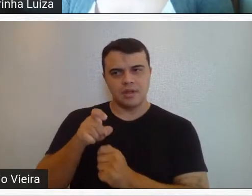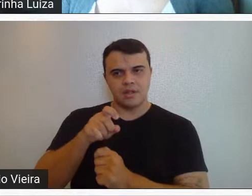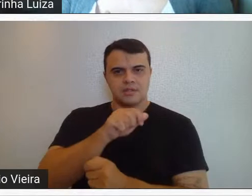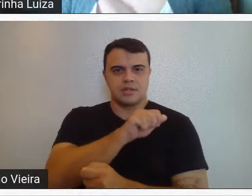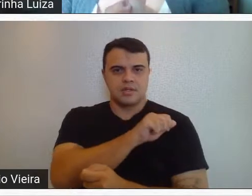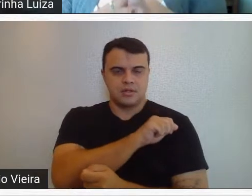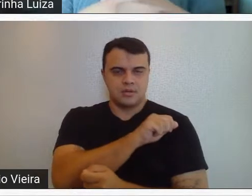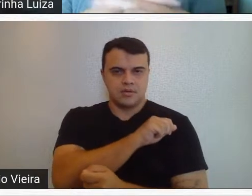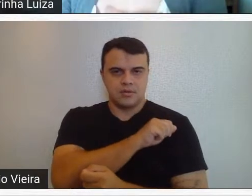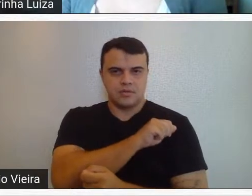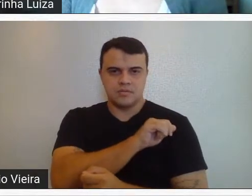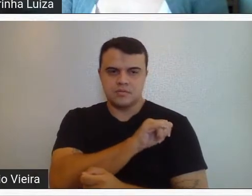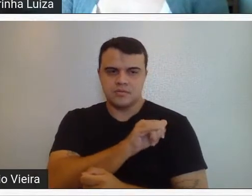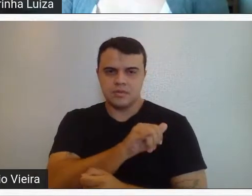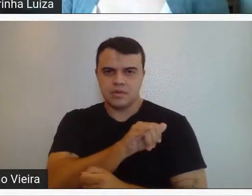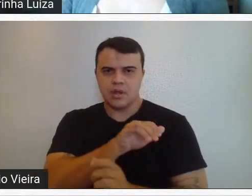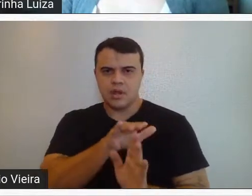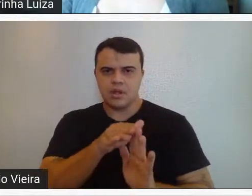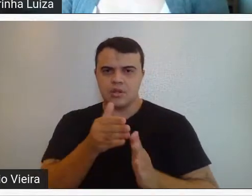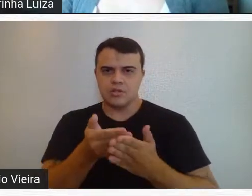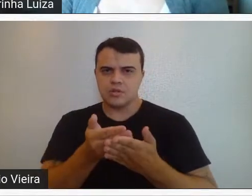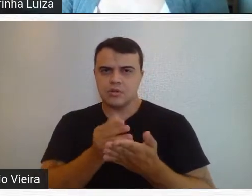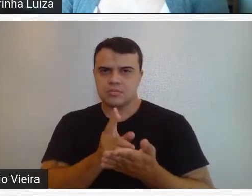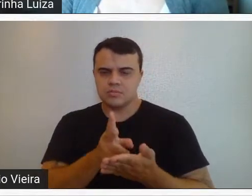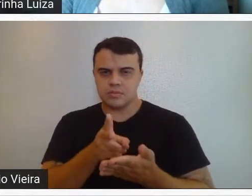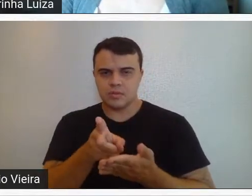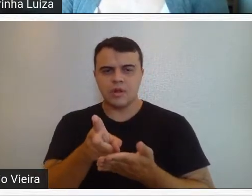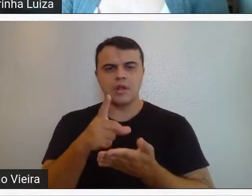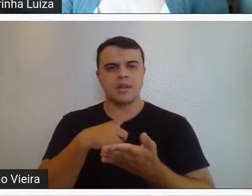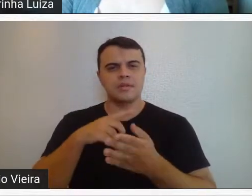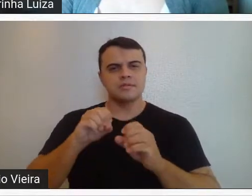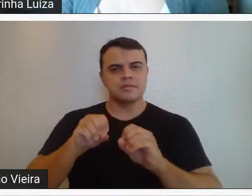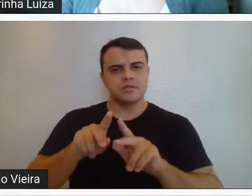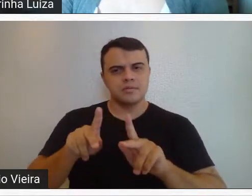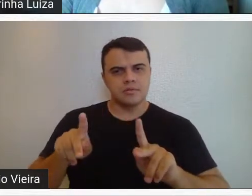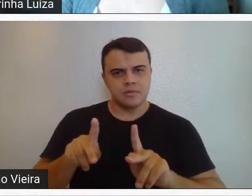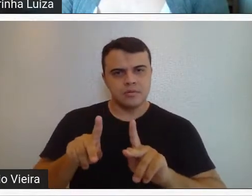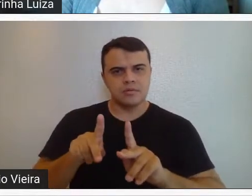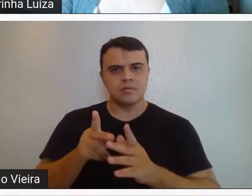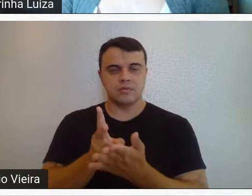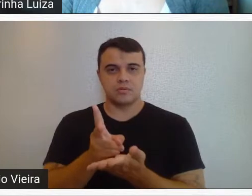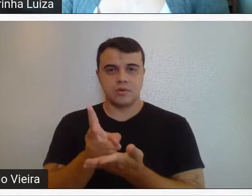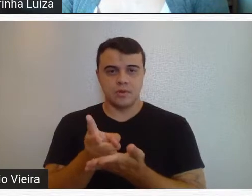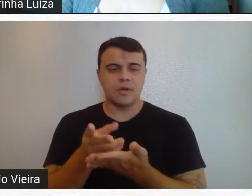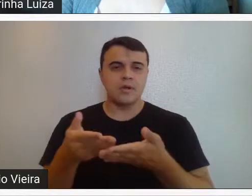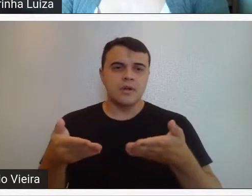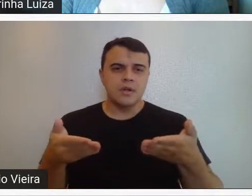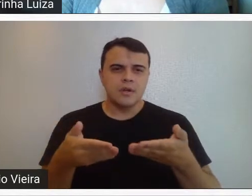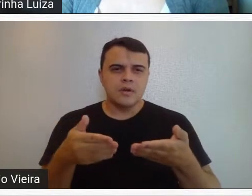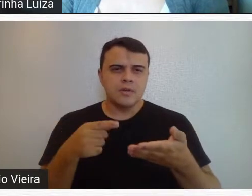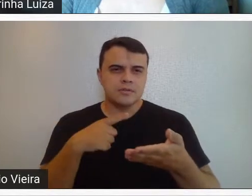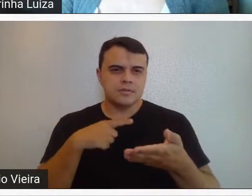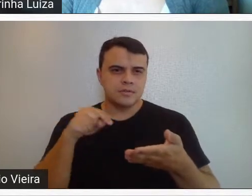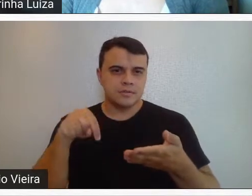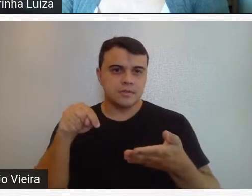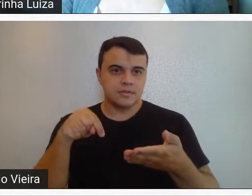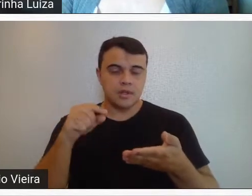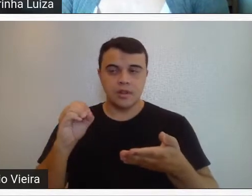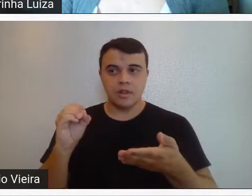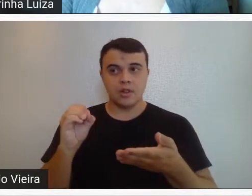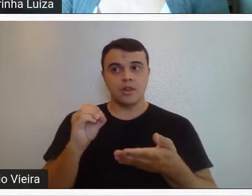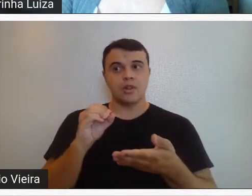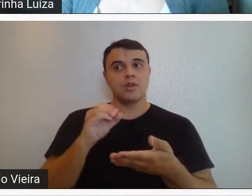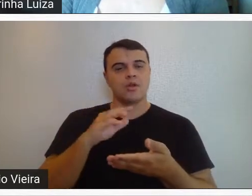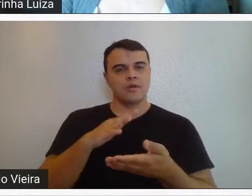Guignard levaram a escola por muito tempo, dando aula, dirigindo e tal, e agora são novas